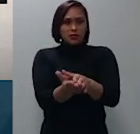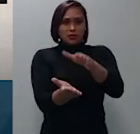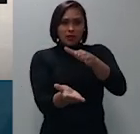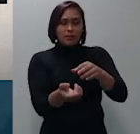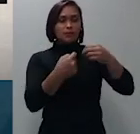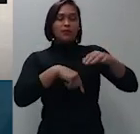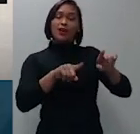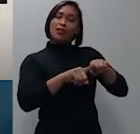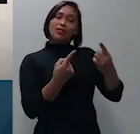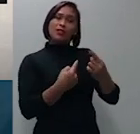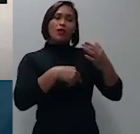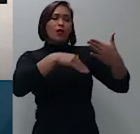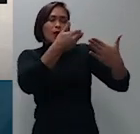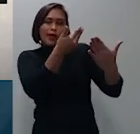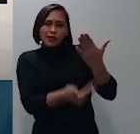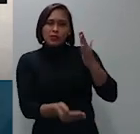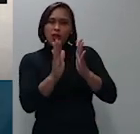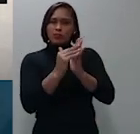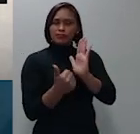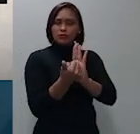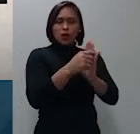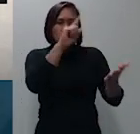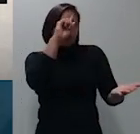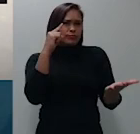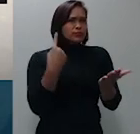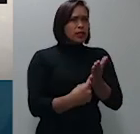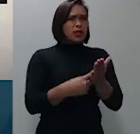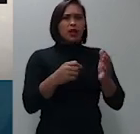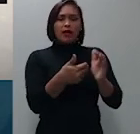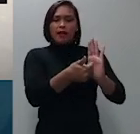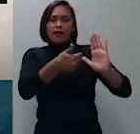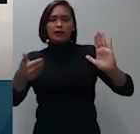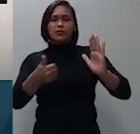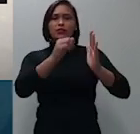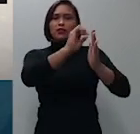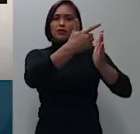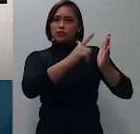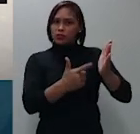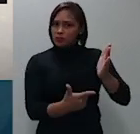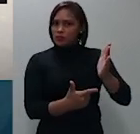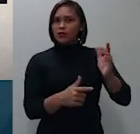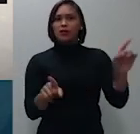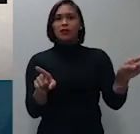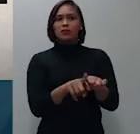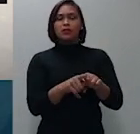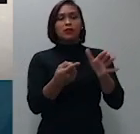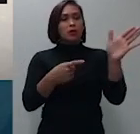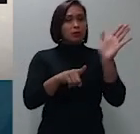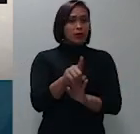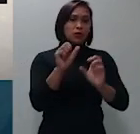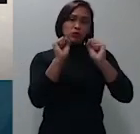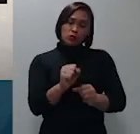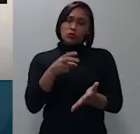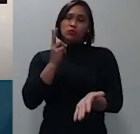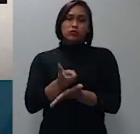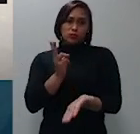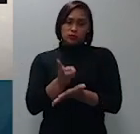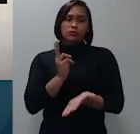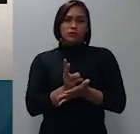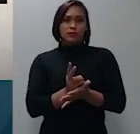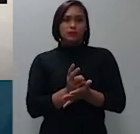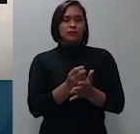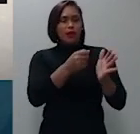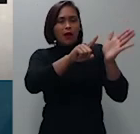declaração a minha decisão que rejeitou a retirada de pauta indago-se eu posso prosseguir apreciando o